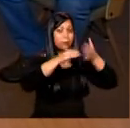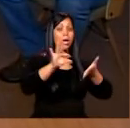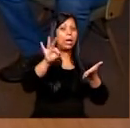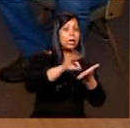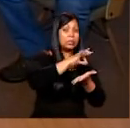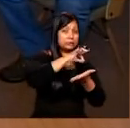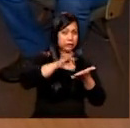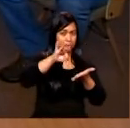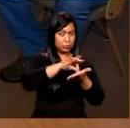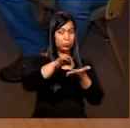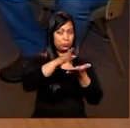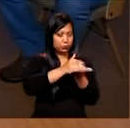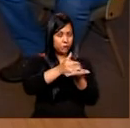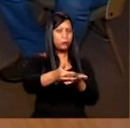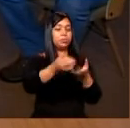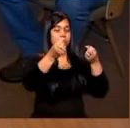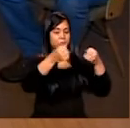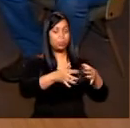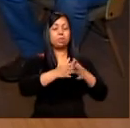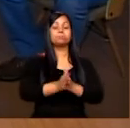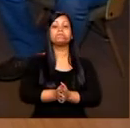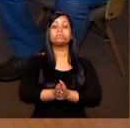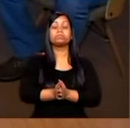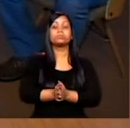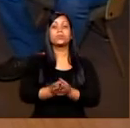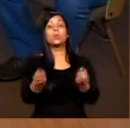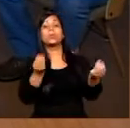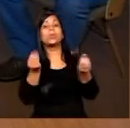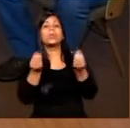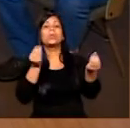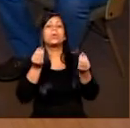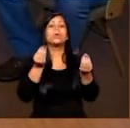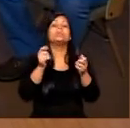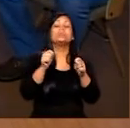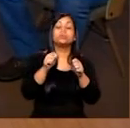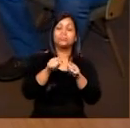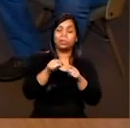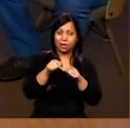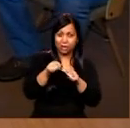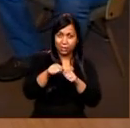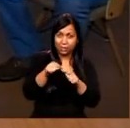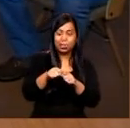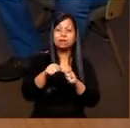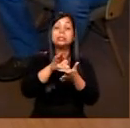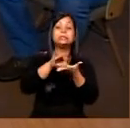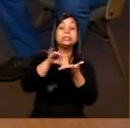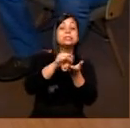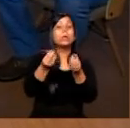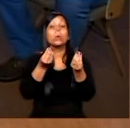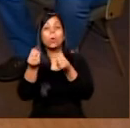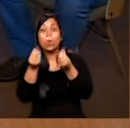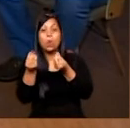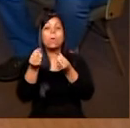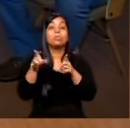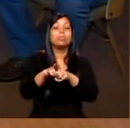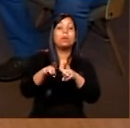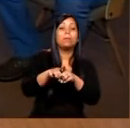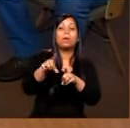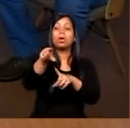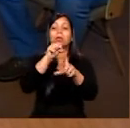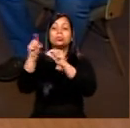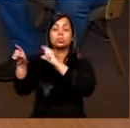inscrições que você começou a falar. Nicolas, como que é feita essa inscrição? Como que é feito esse processo